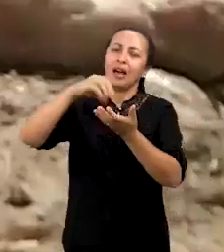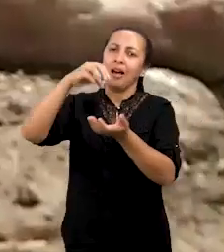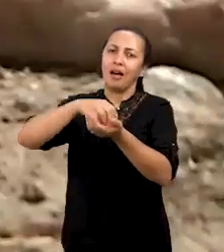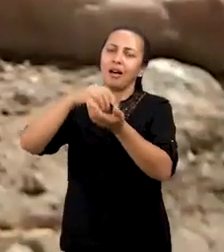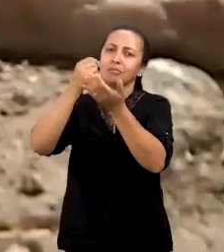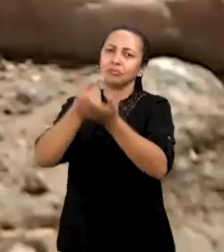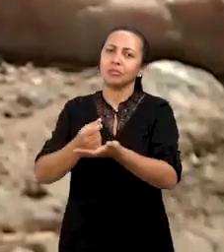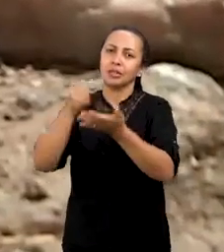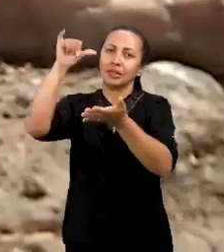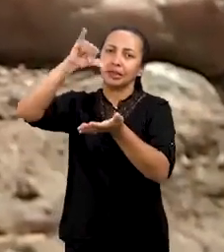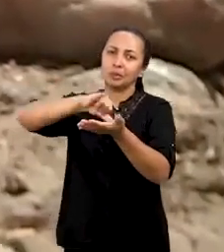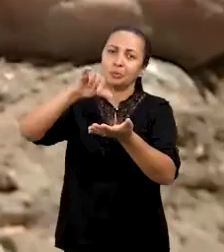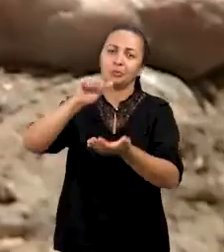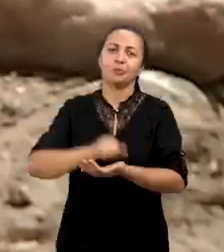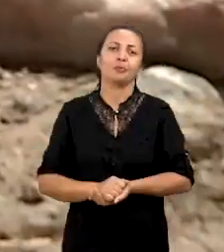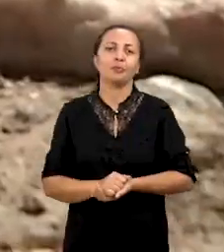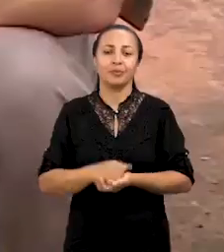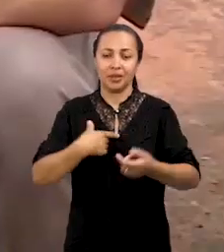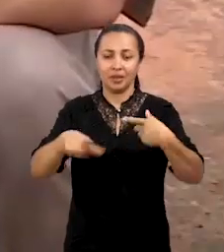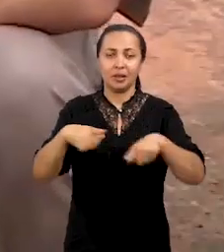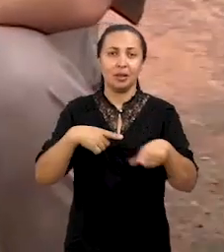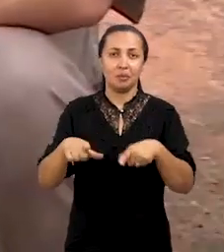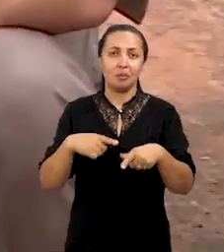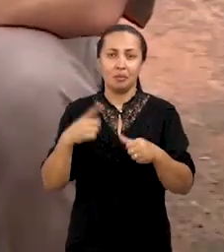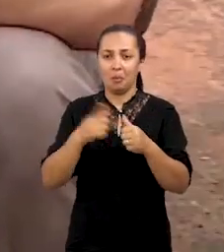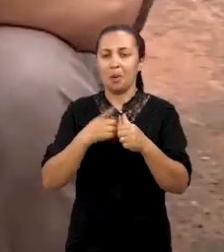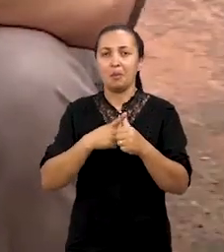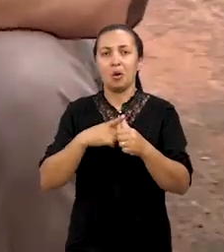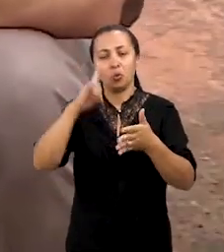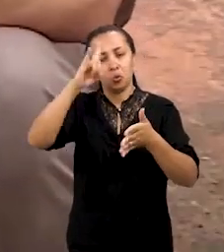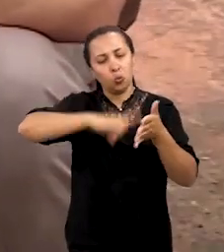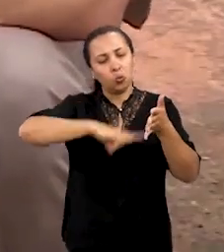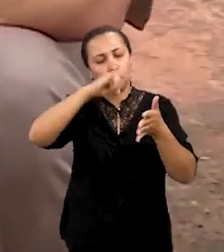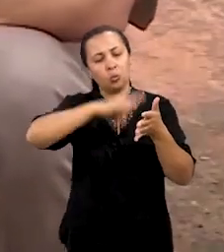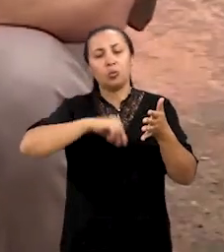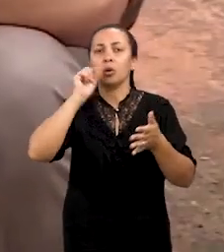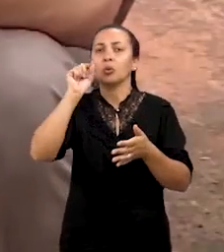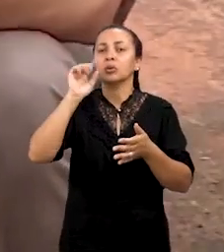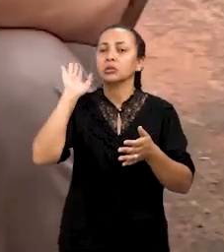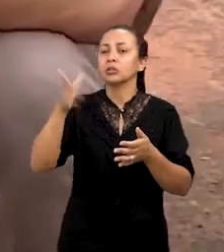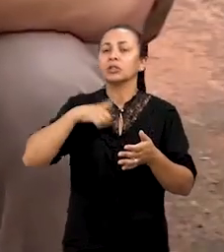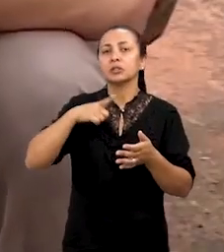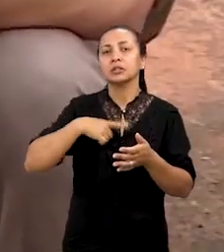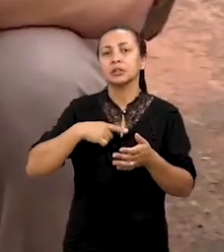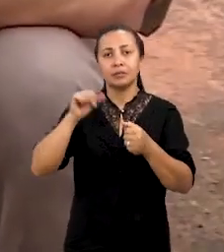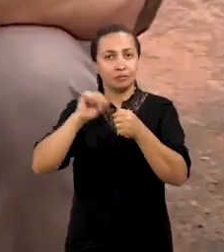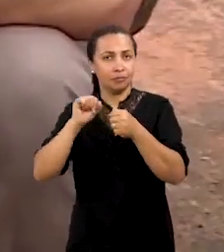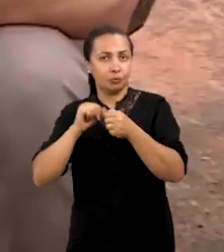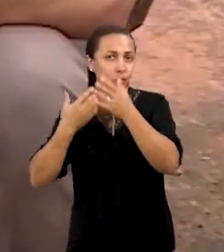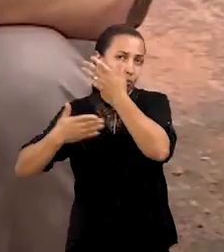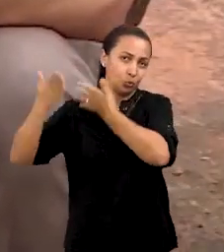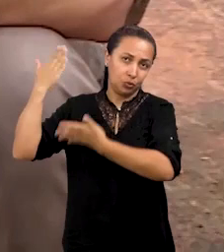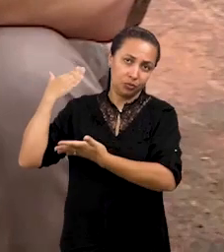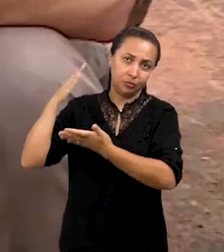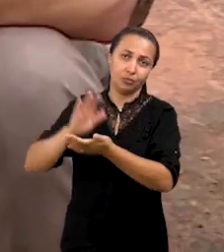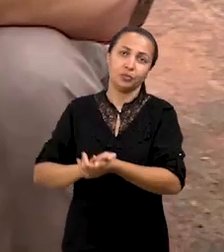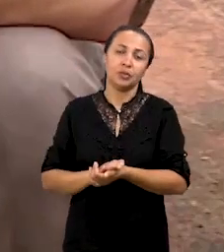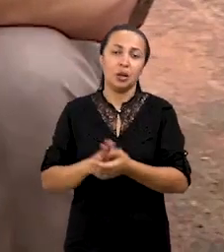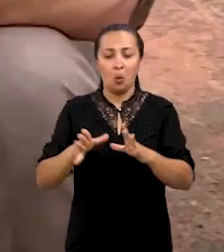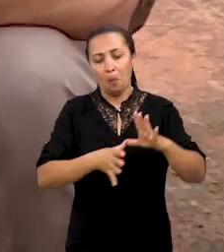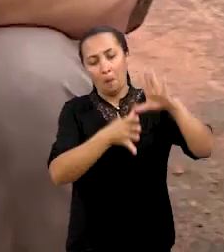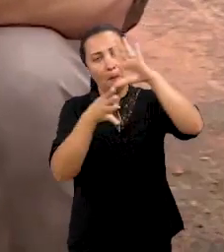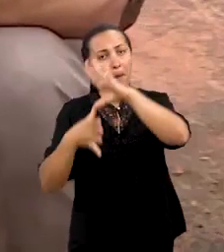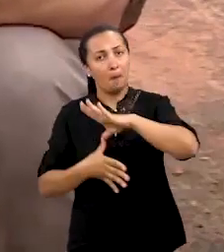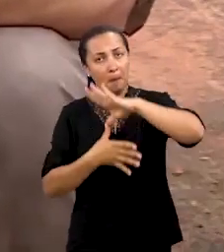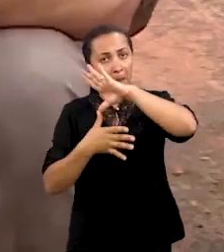O trabalho em si, um, é um primeiro trabalho documental, né? Ver, às vezes o que já tem produzido. Só em eu dizer, olha, nos mapas,